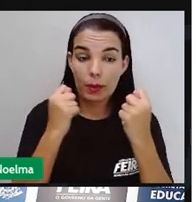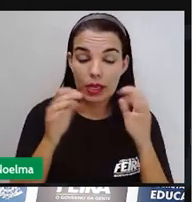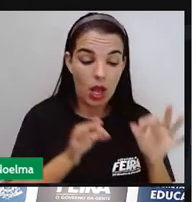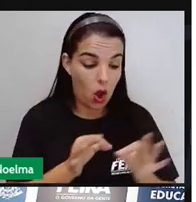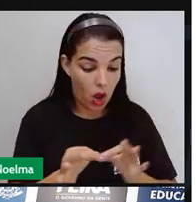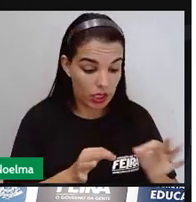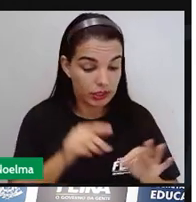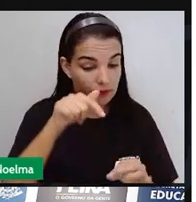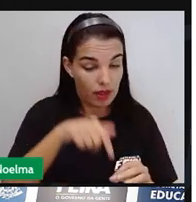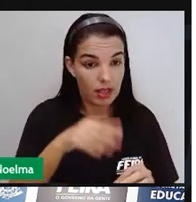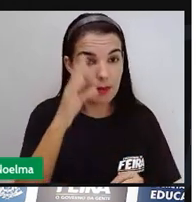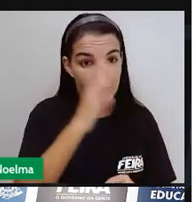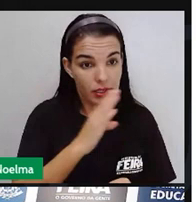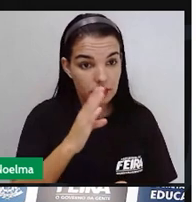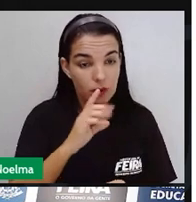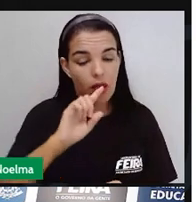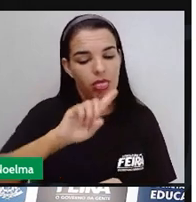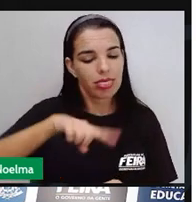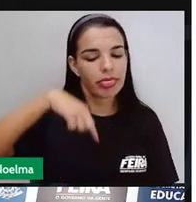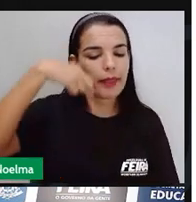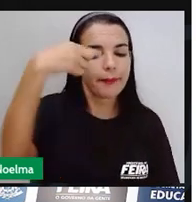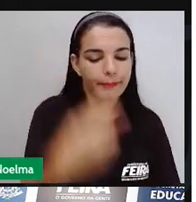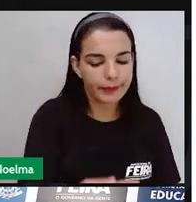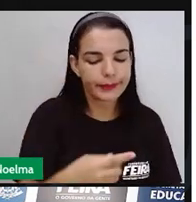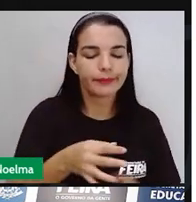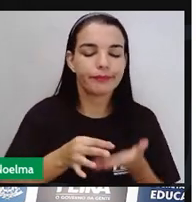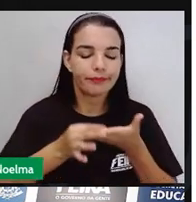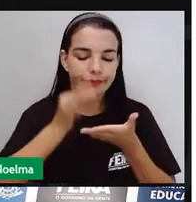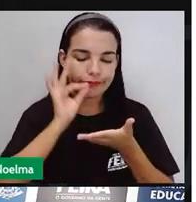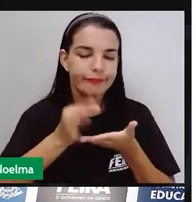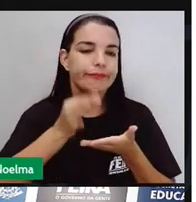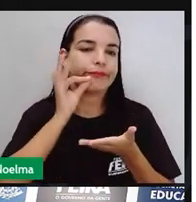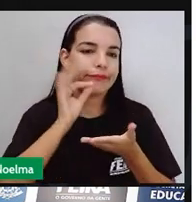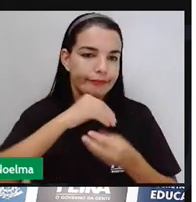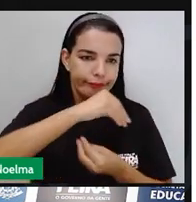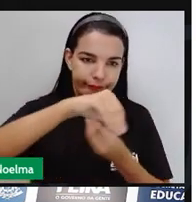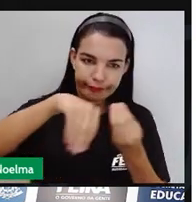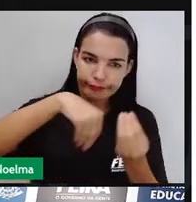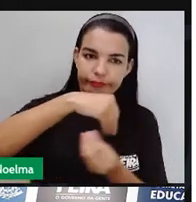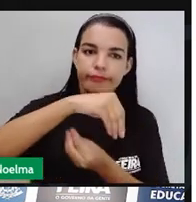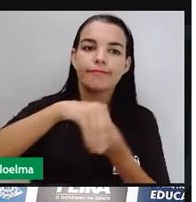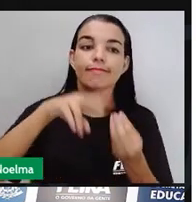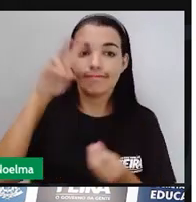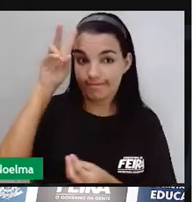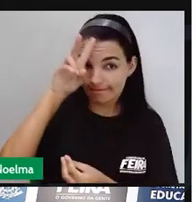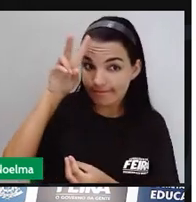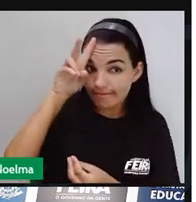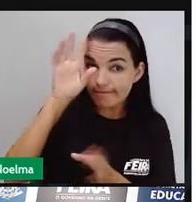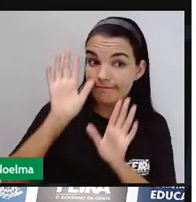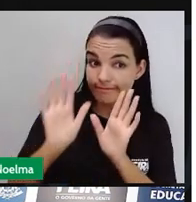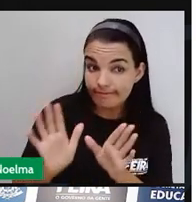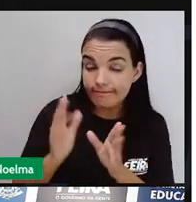no Brasil, e posteriormente aí no café, já dentro daquele período, que é o chamado período ciclo do café.